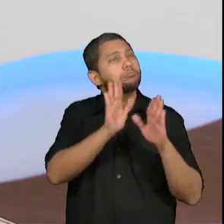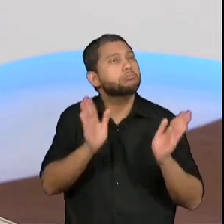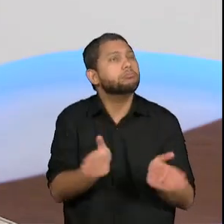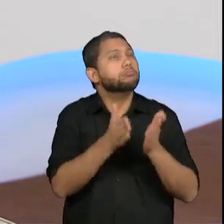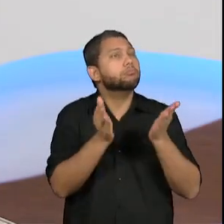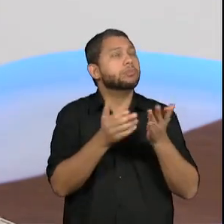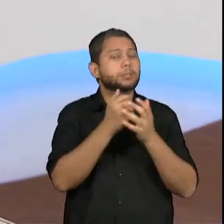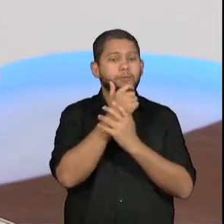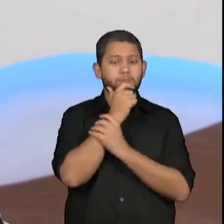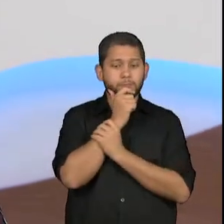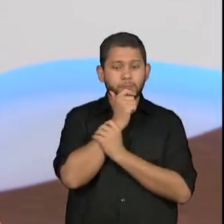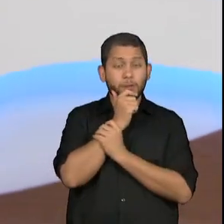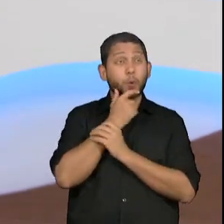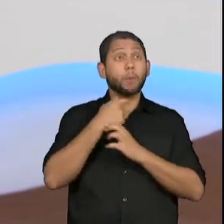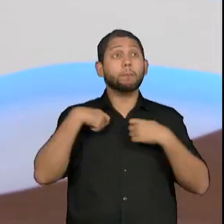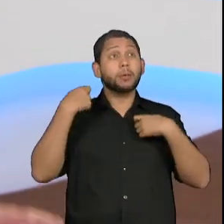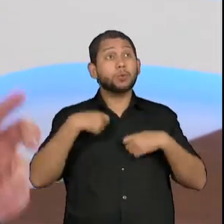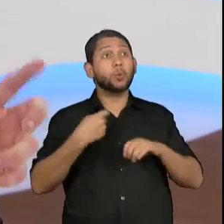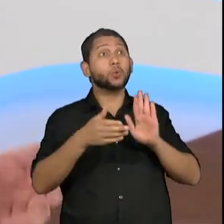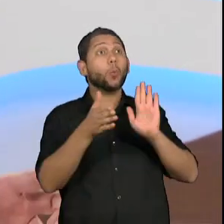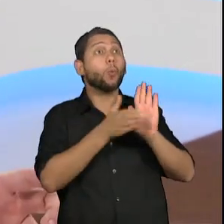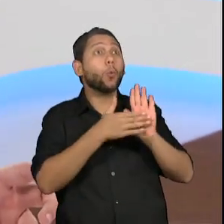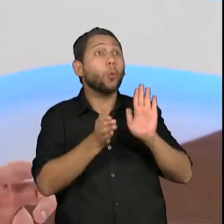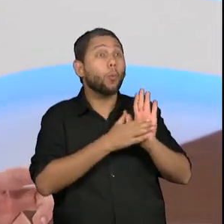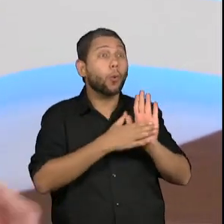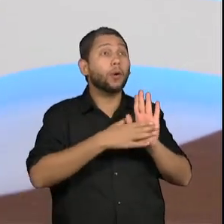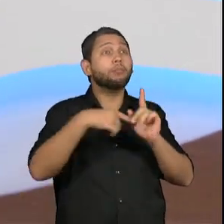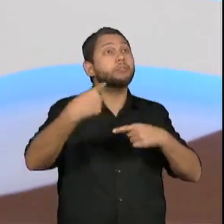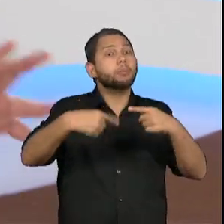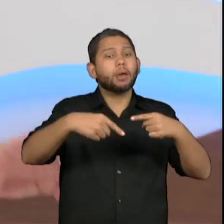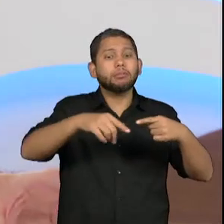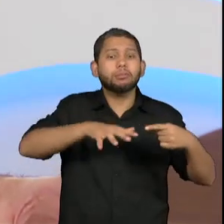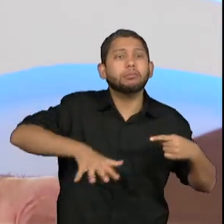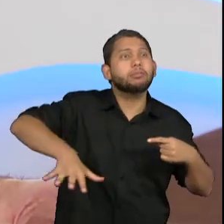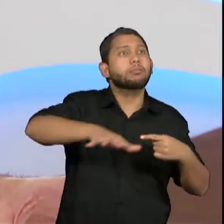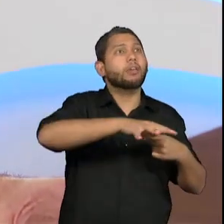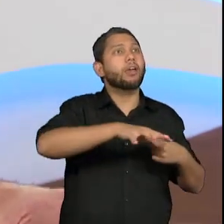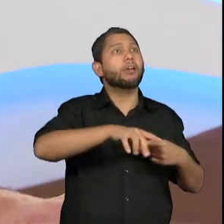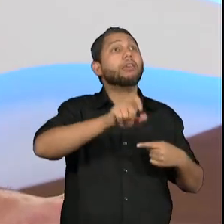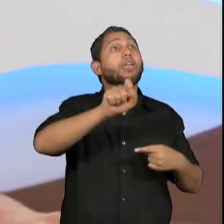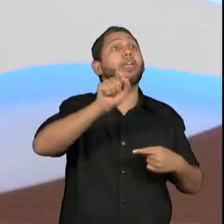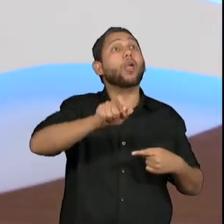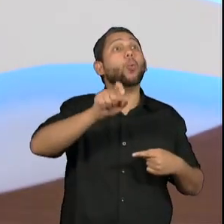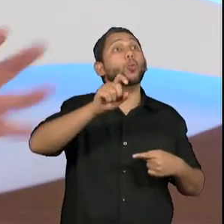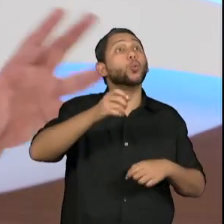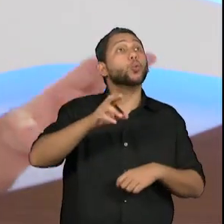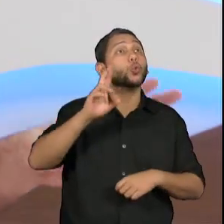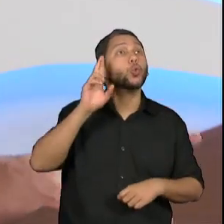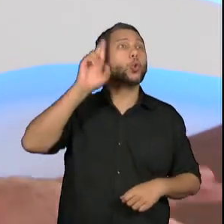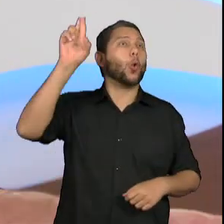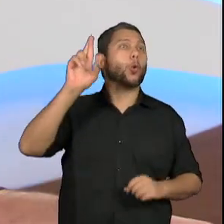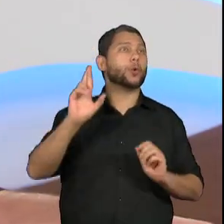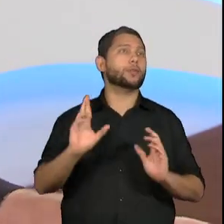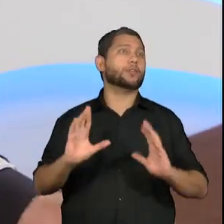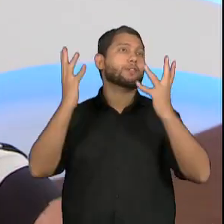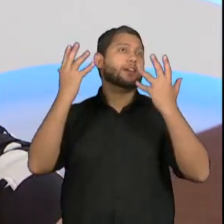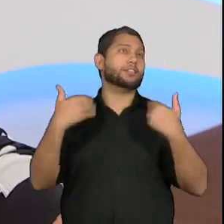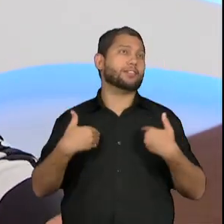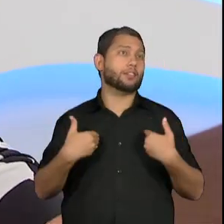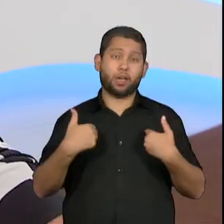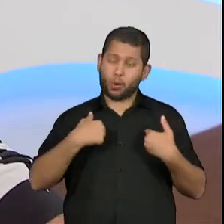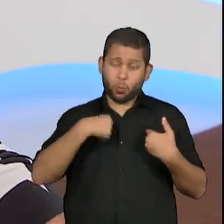era uma coisa que eu tenho que propor e debater com, de fato, com quem manda na festa. Eu não mando na festa,